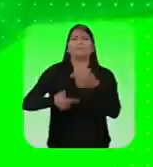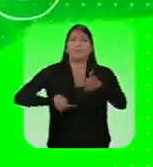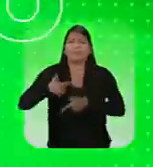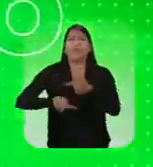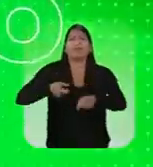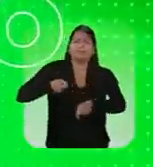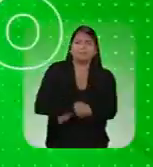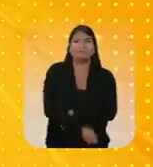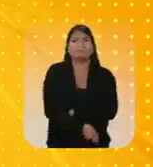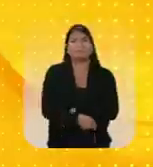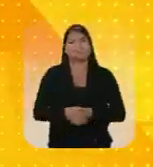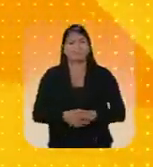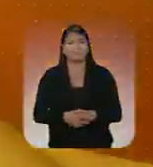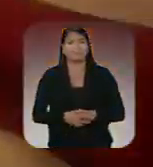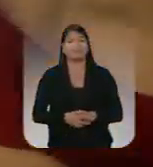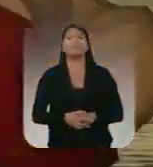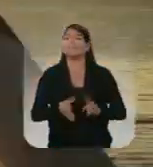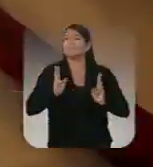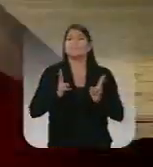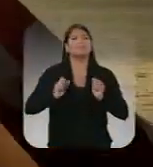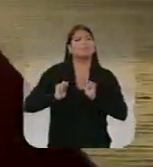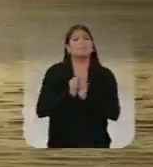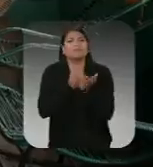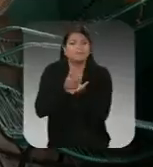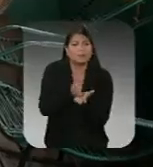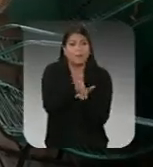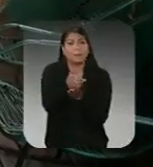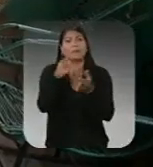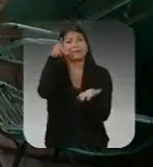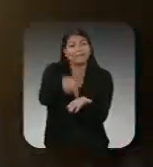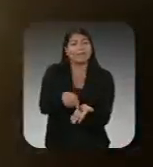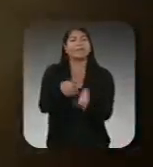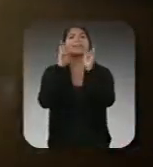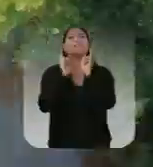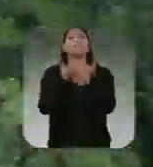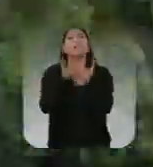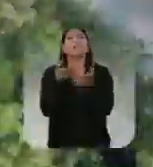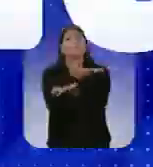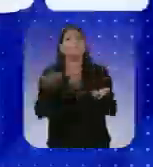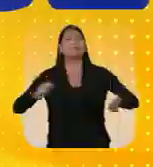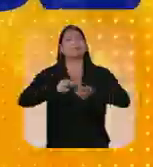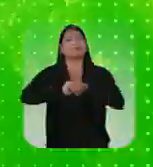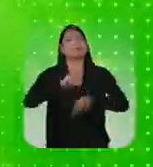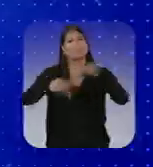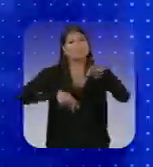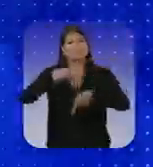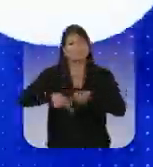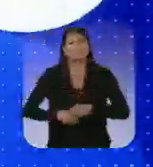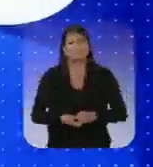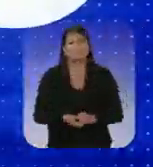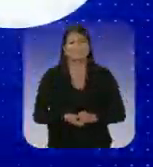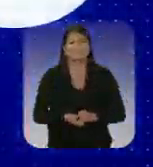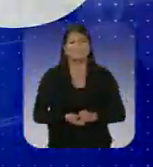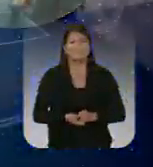trabalho, trabalho, trabalho. Sempre pelo caminho da verdade. E sempre, sempre ao lado do nosso